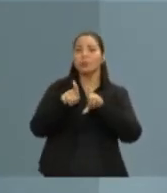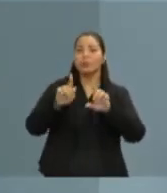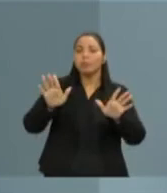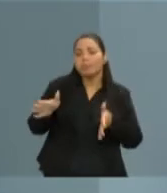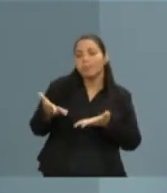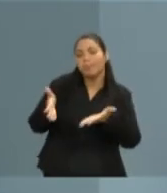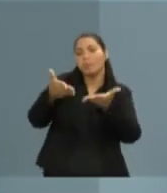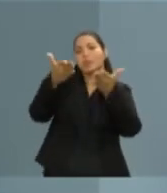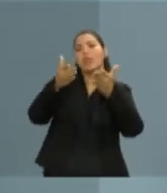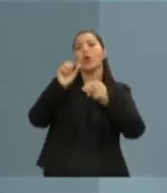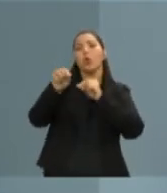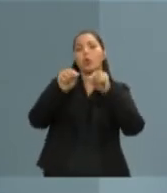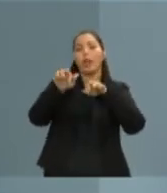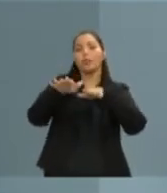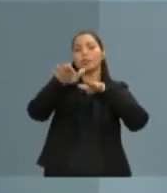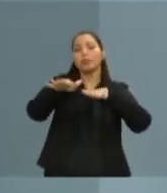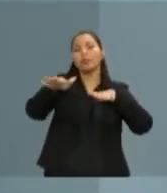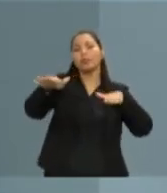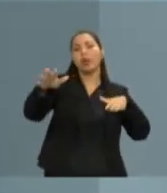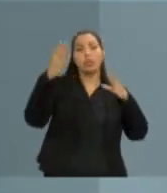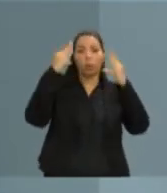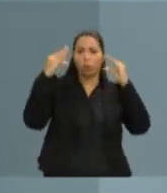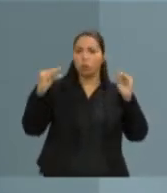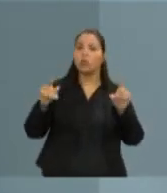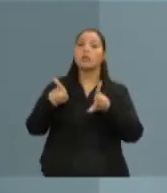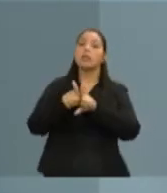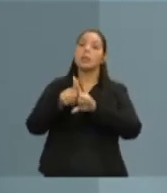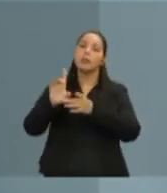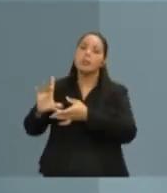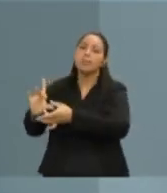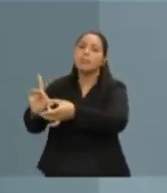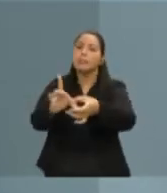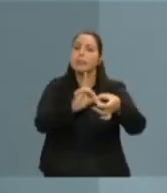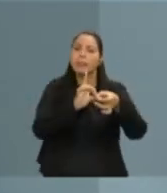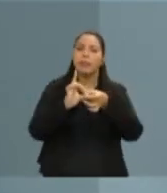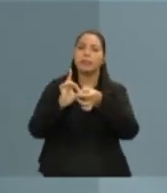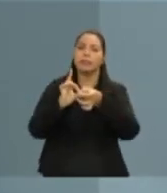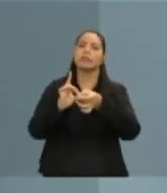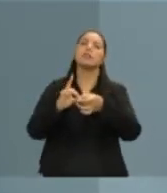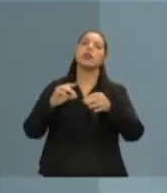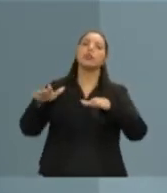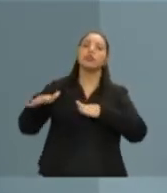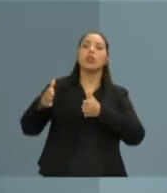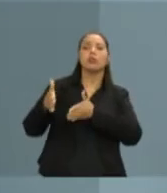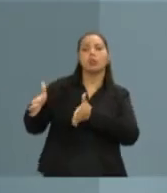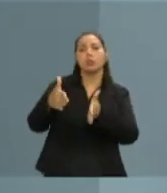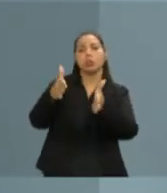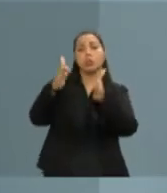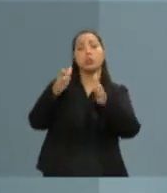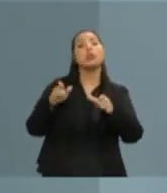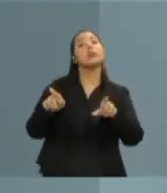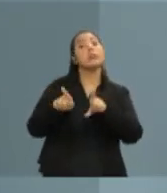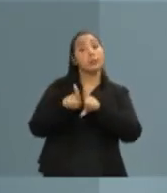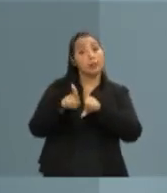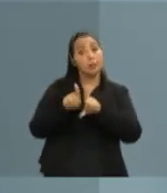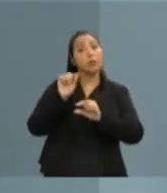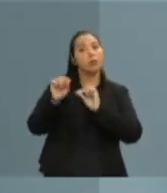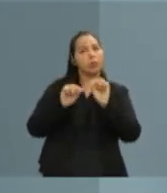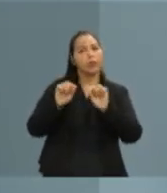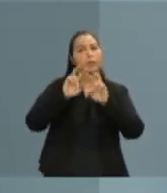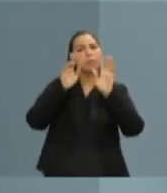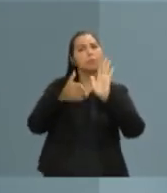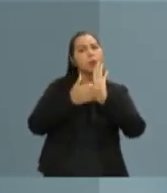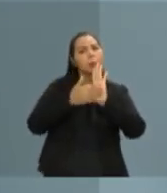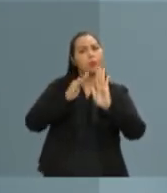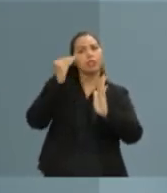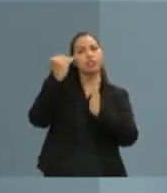mas que precisa, sim, dessa integração com o grande anel cicloviário. Além disso, nós temos um compromisso com a extinção da linha verde. A linha verde é um modelo que